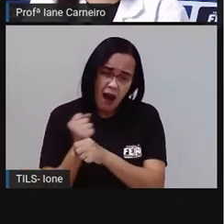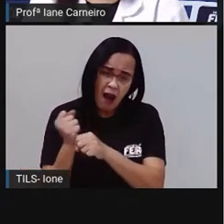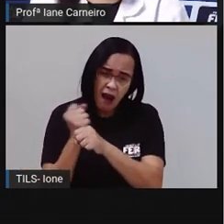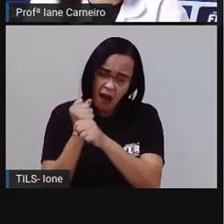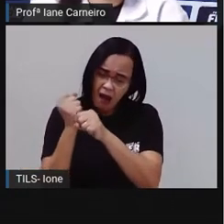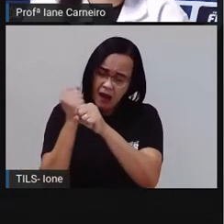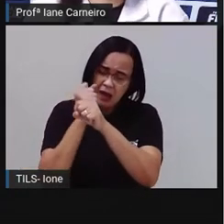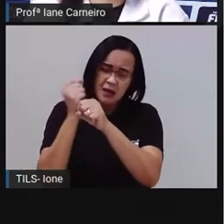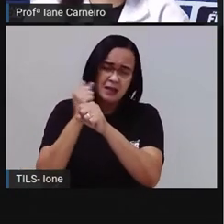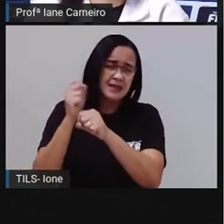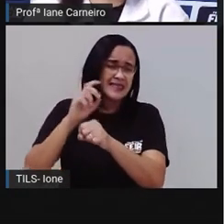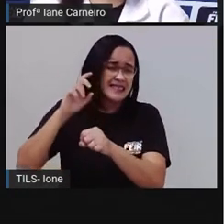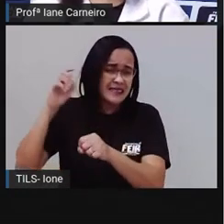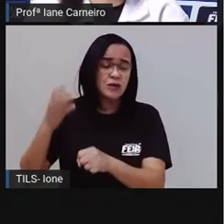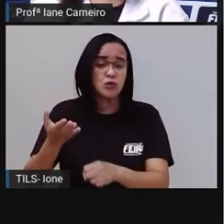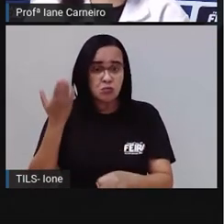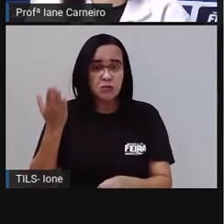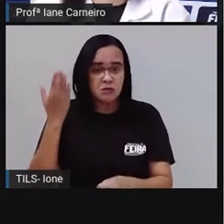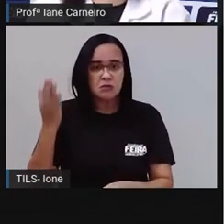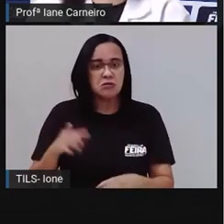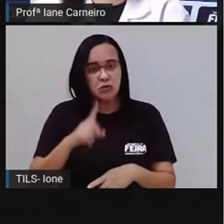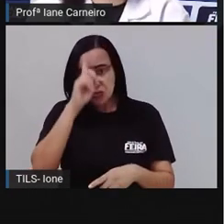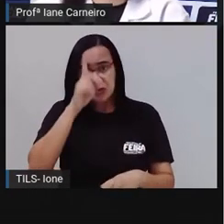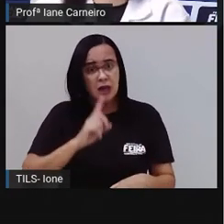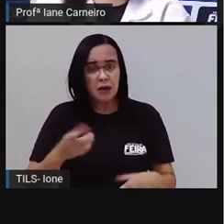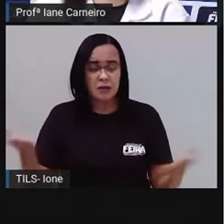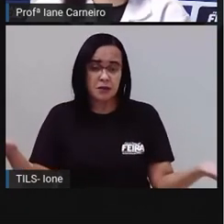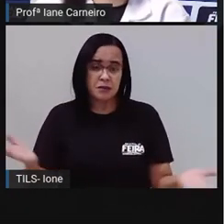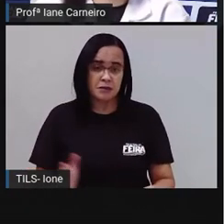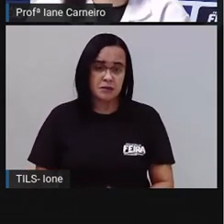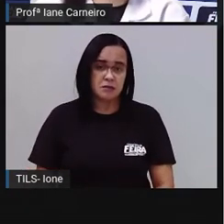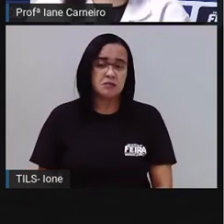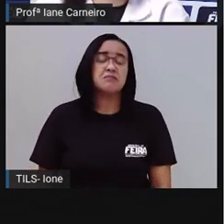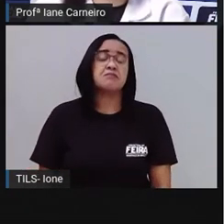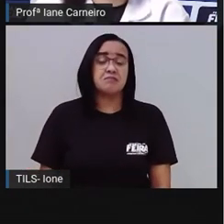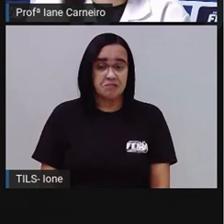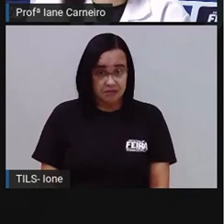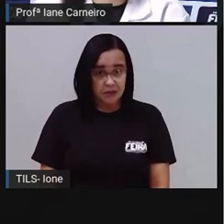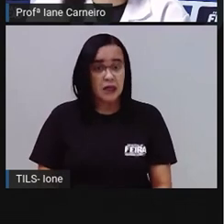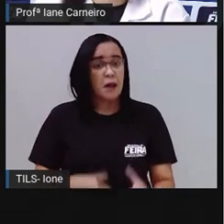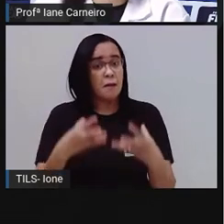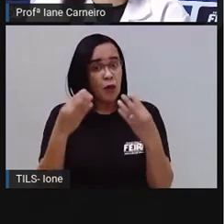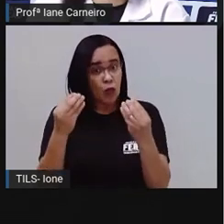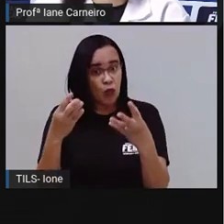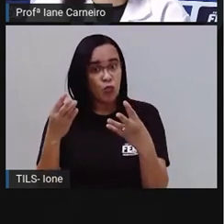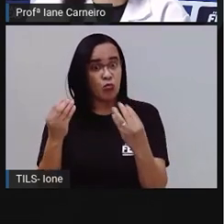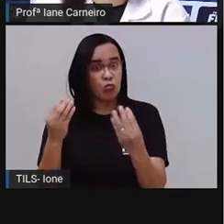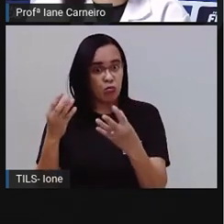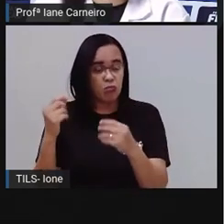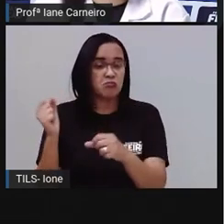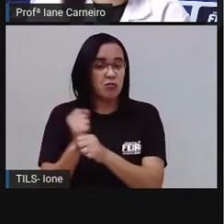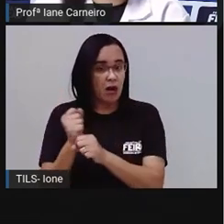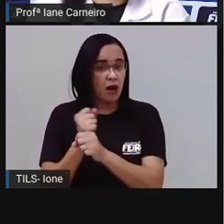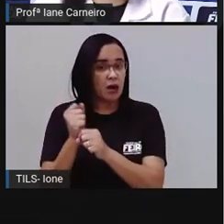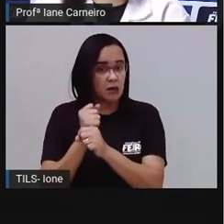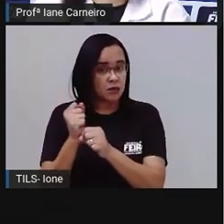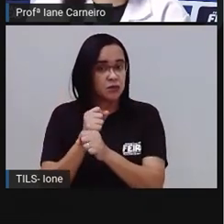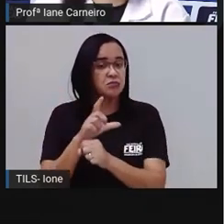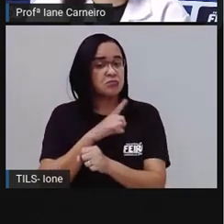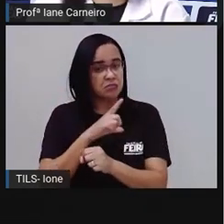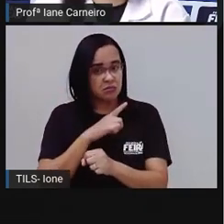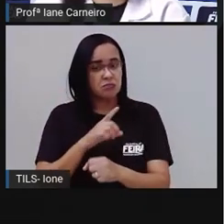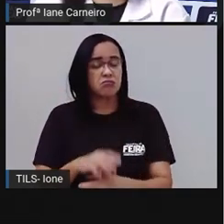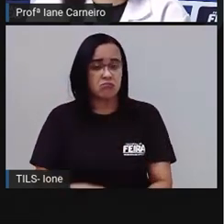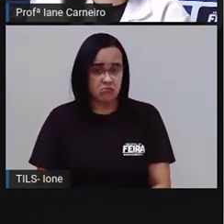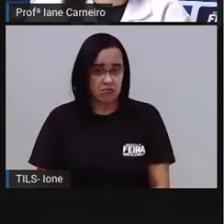esse material na natureza, né? Pode ser que ele dure muito mais. Então, vamos observar aqui, ó, nas setinhas, qual é o menor,